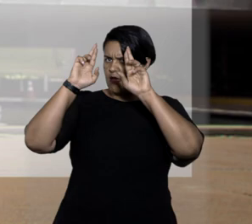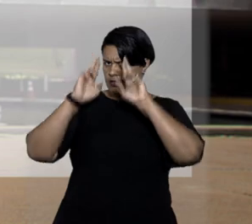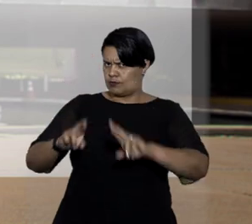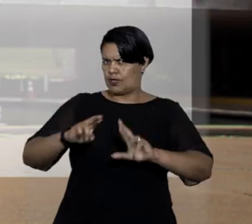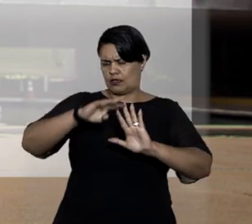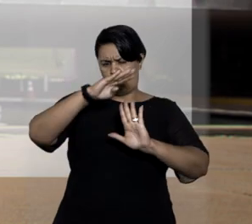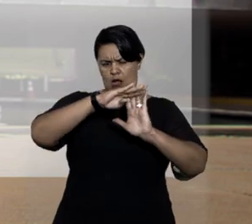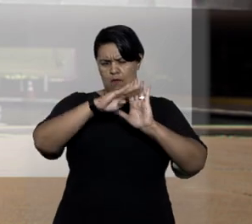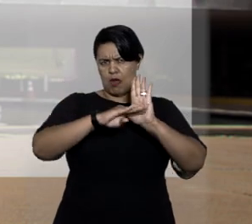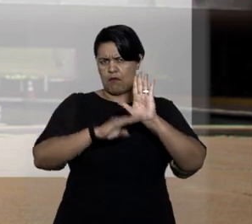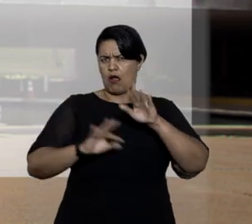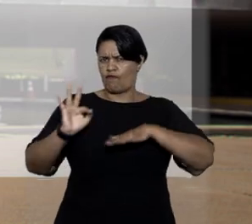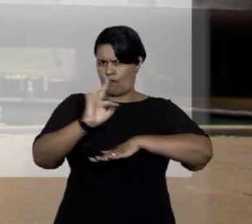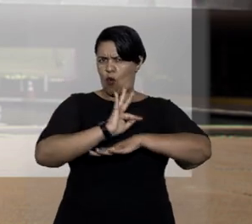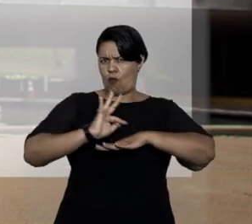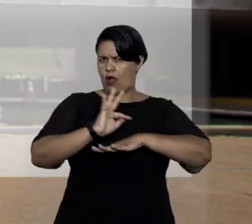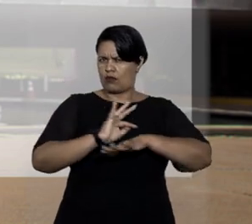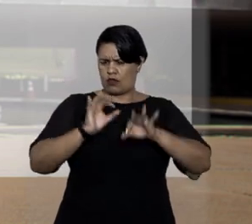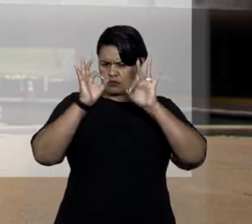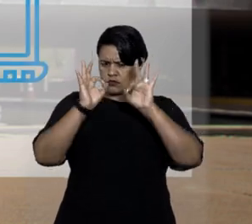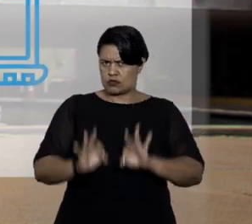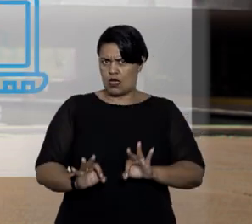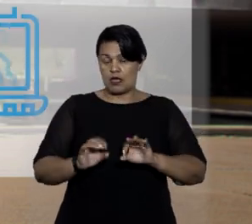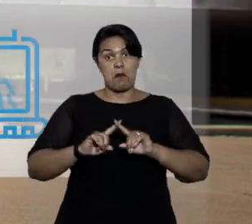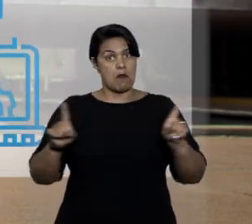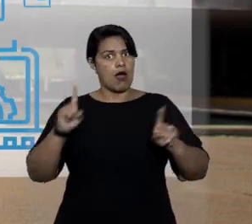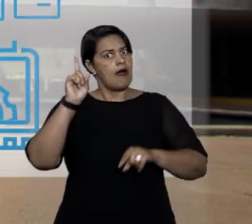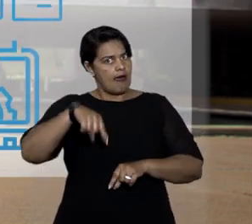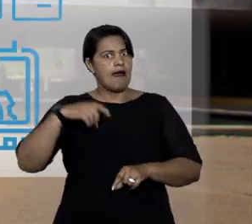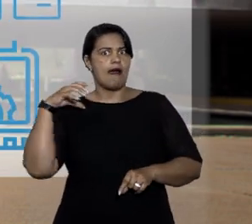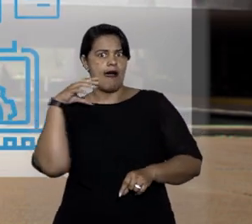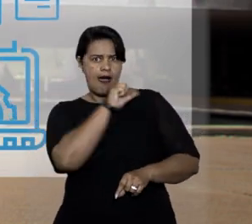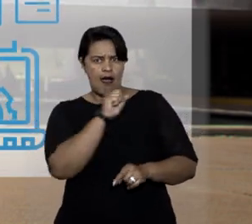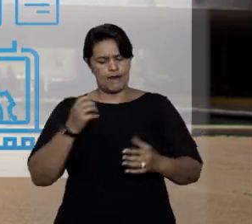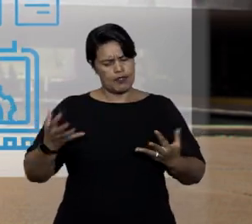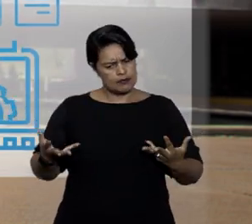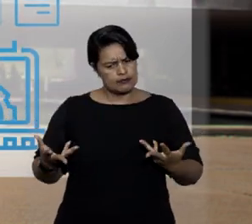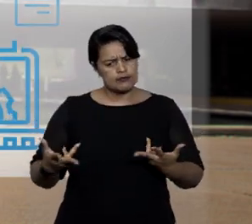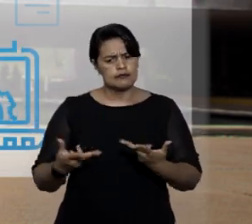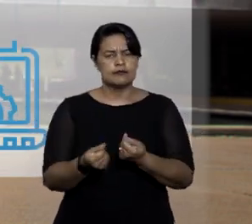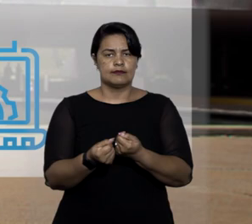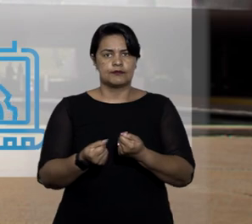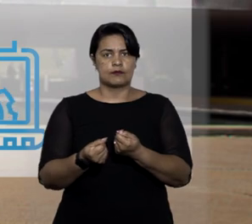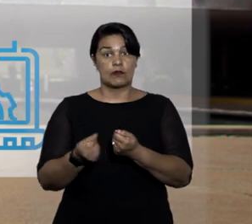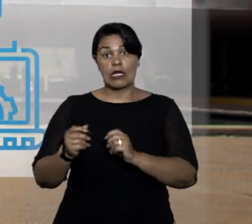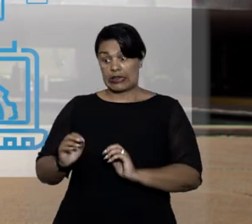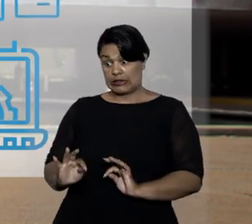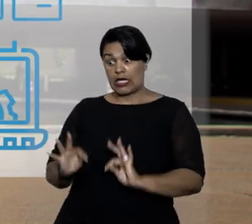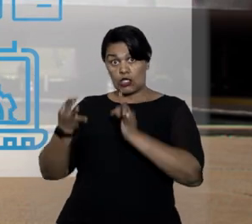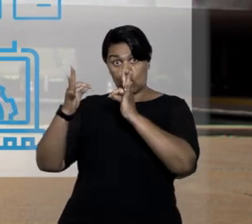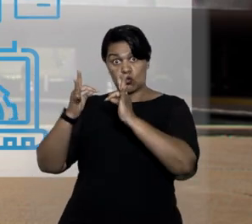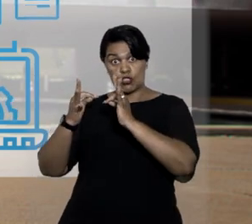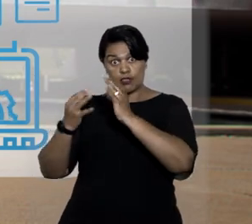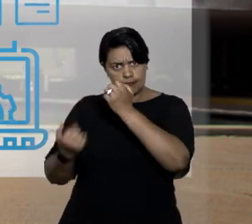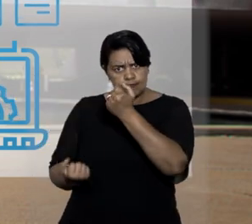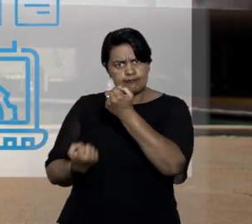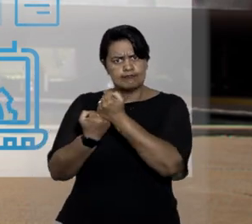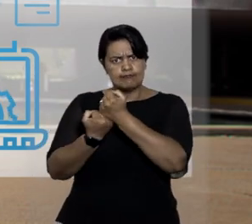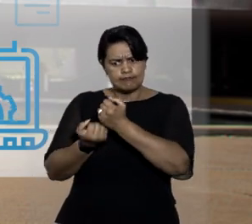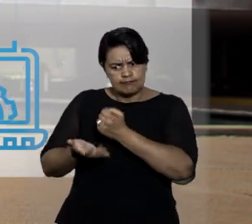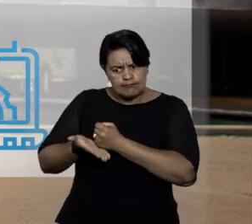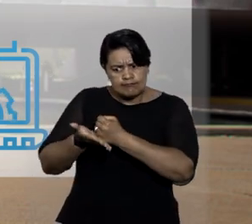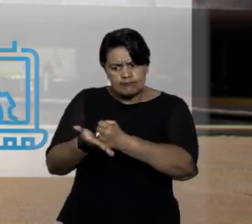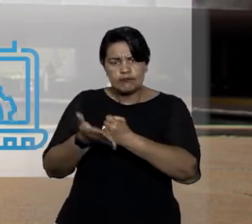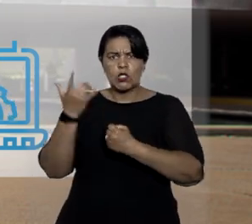formalidades do rito processual, precisam ser rápidas e eficientes. A tecnologia é uma importante aliada